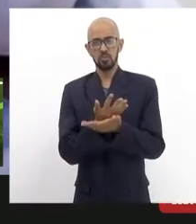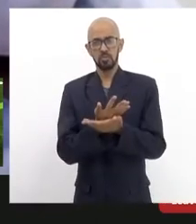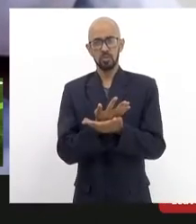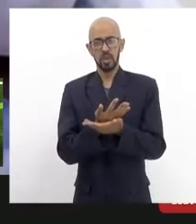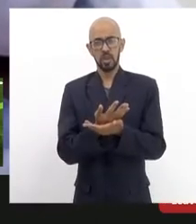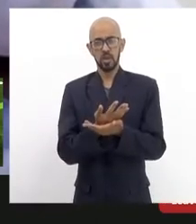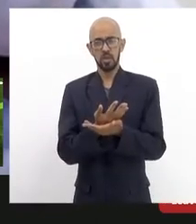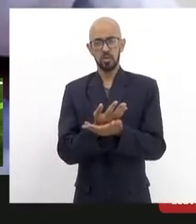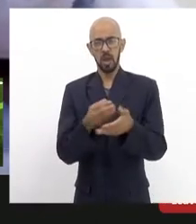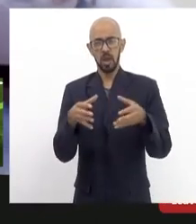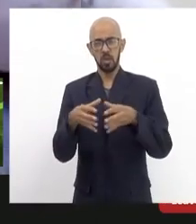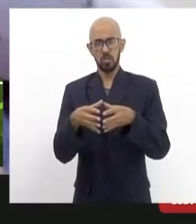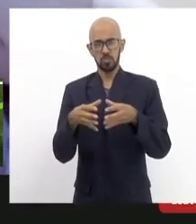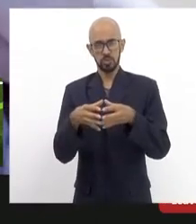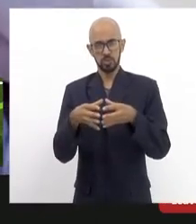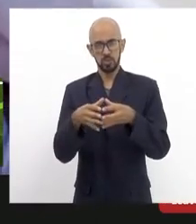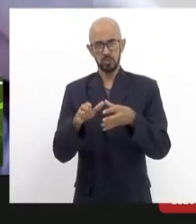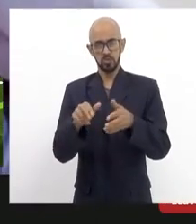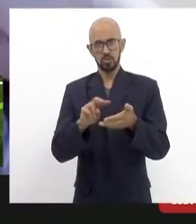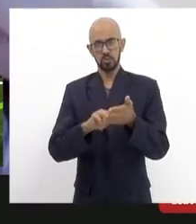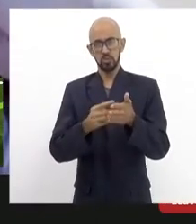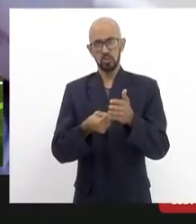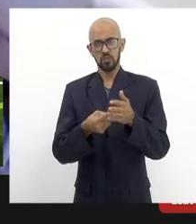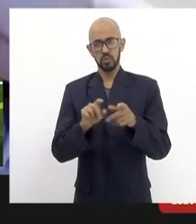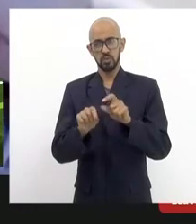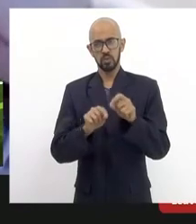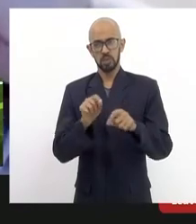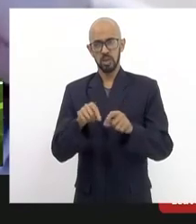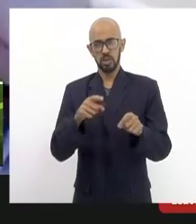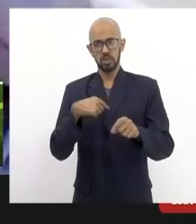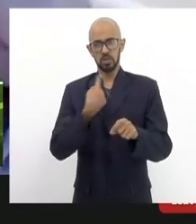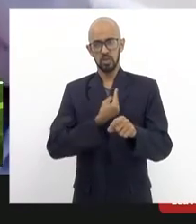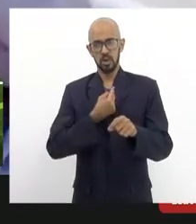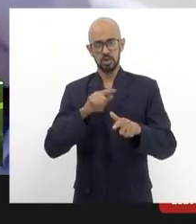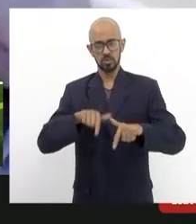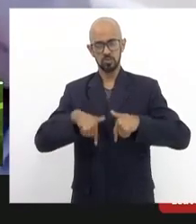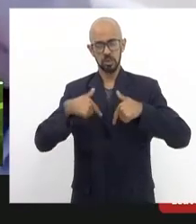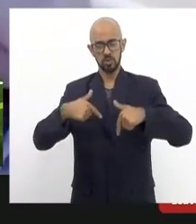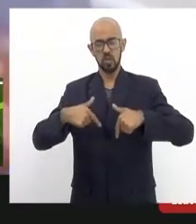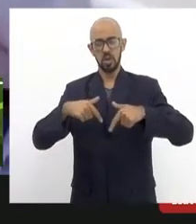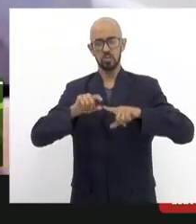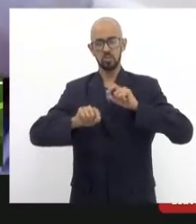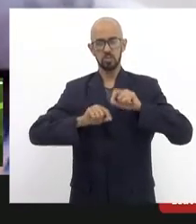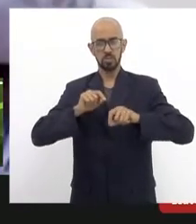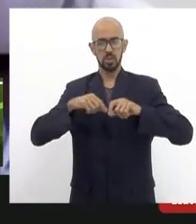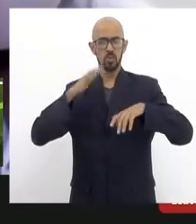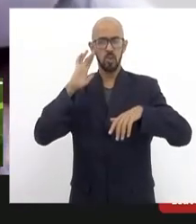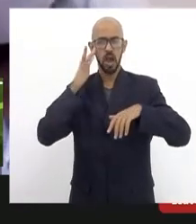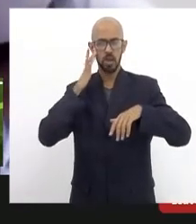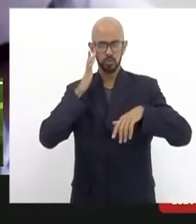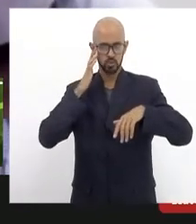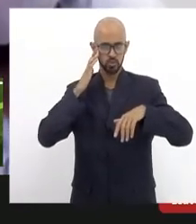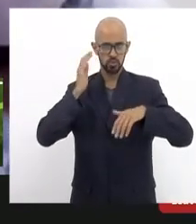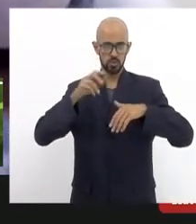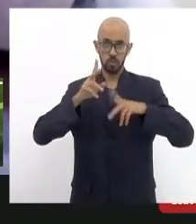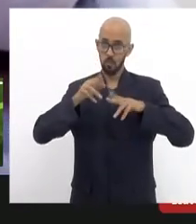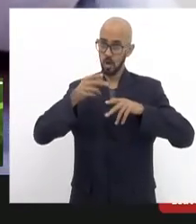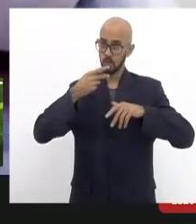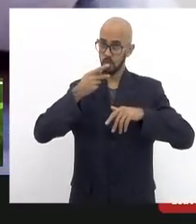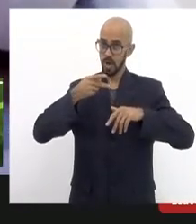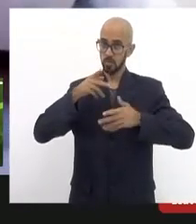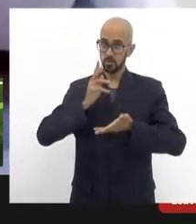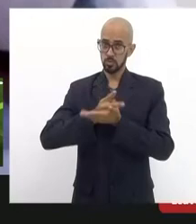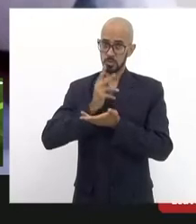entendeu ou seja as coisas a gente tem atuado eu acho que como eu sempre falo